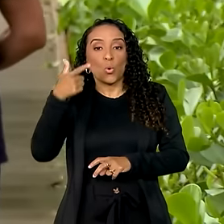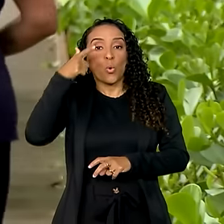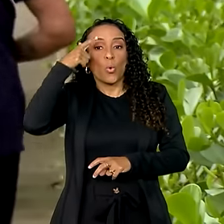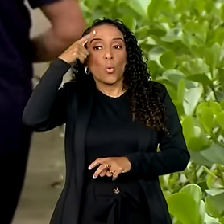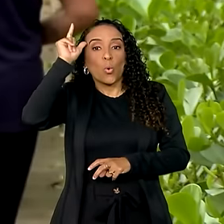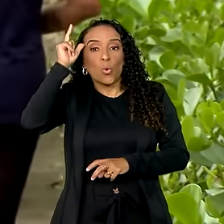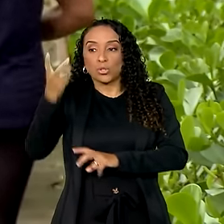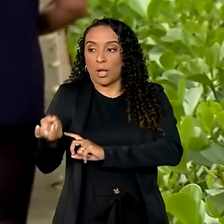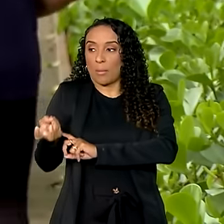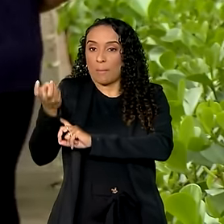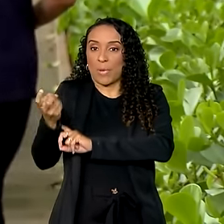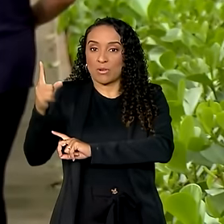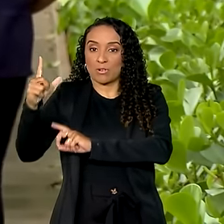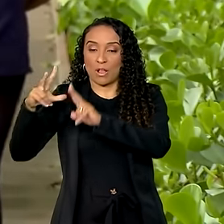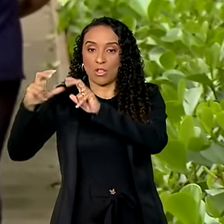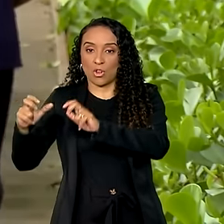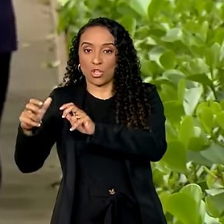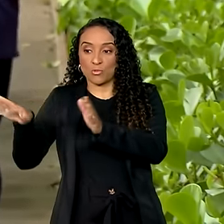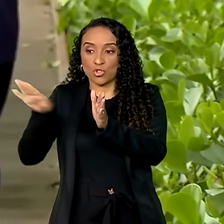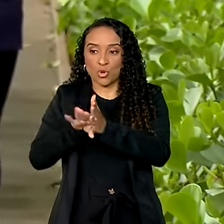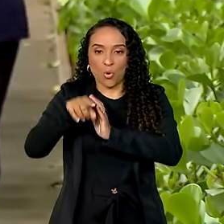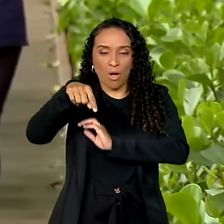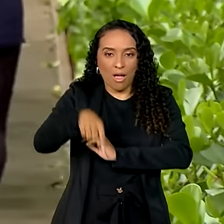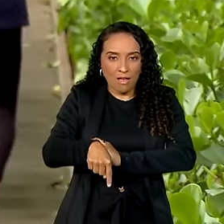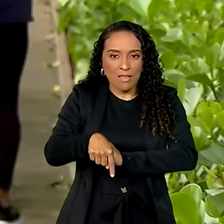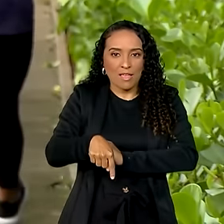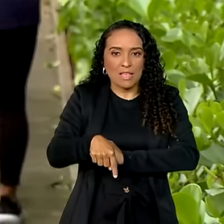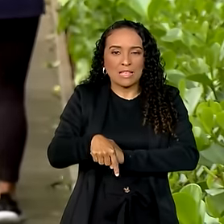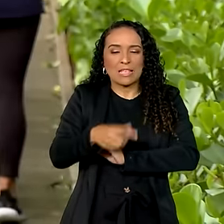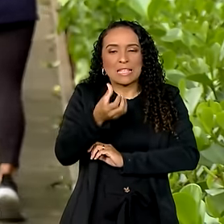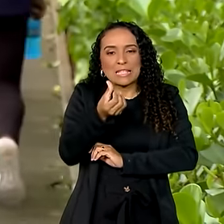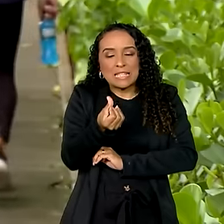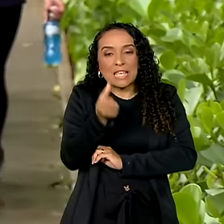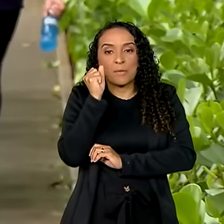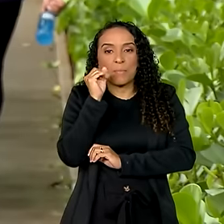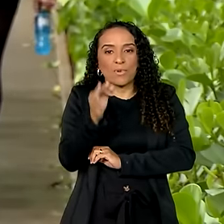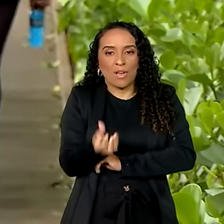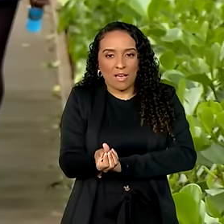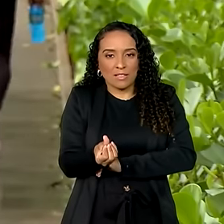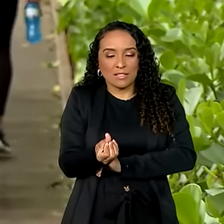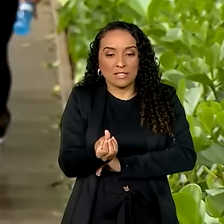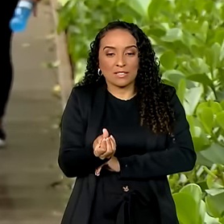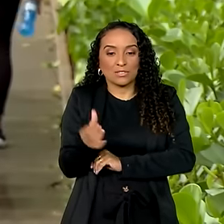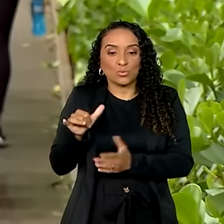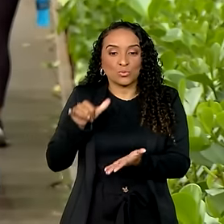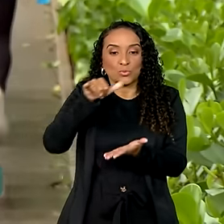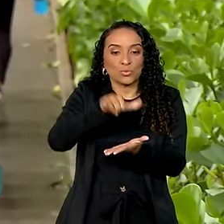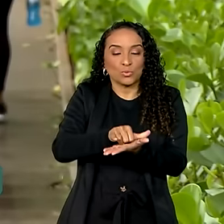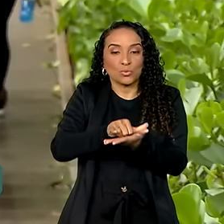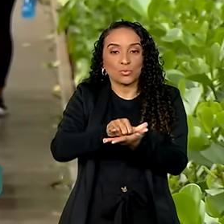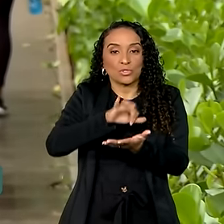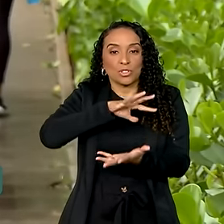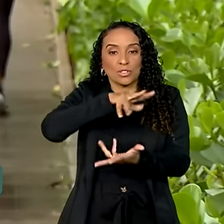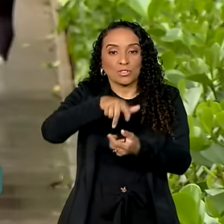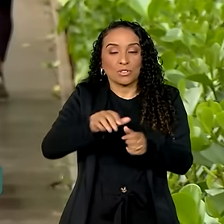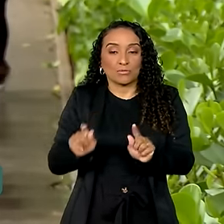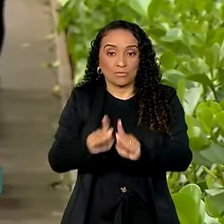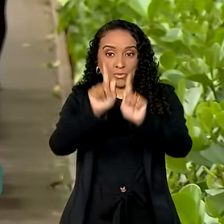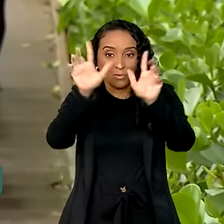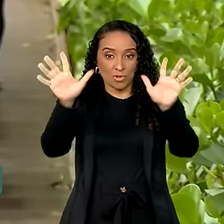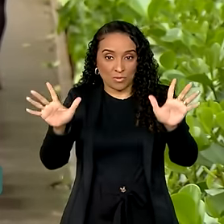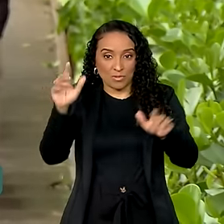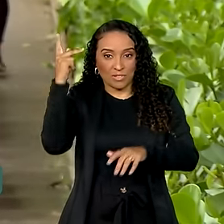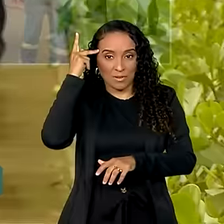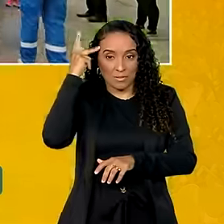Beirute, no Líbano, e chegou hoje, por volta de seis horas da manhã, no Aeroporto Internacional de Guarulhos, aqui em São Paulo.